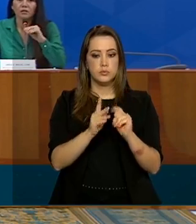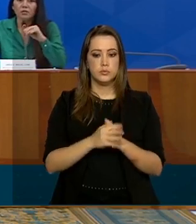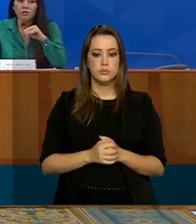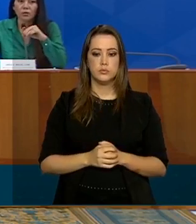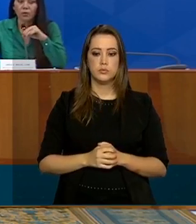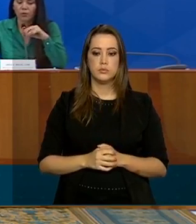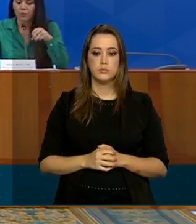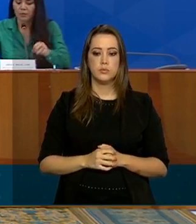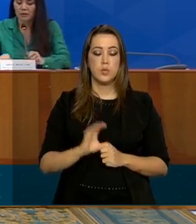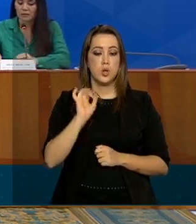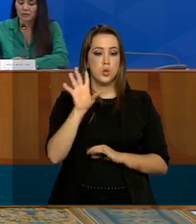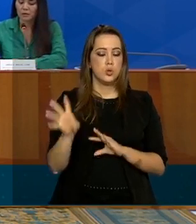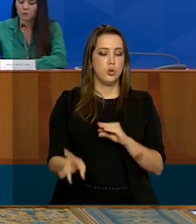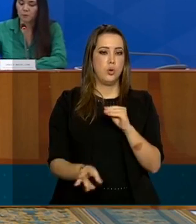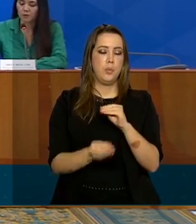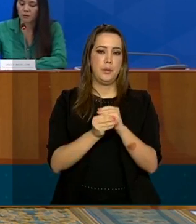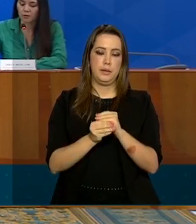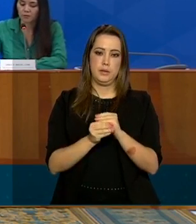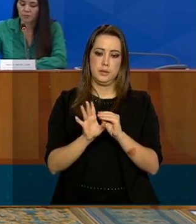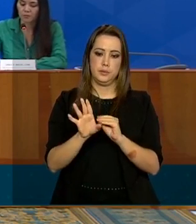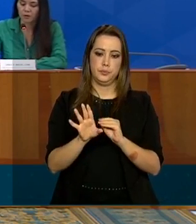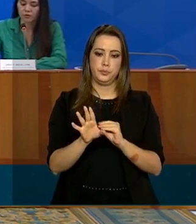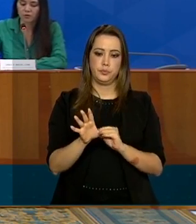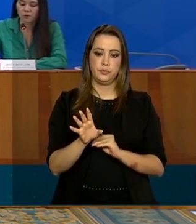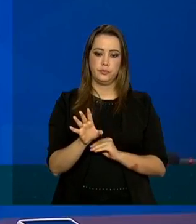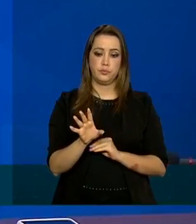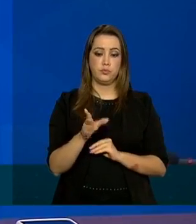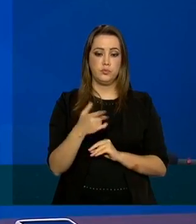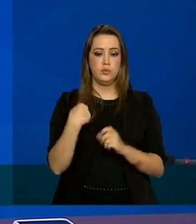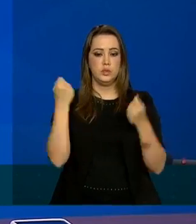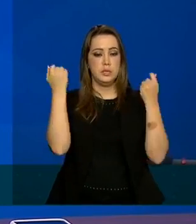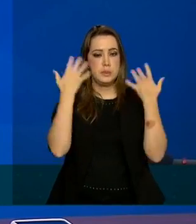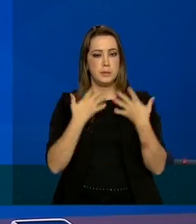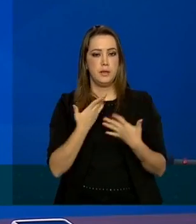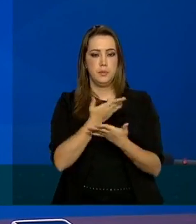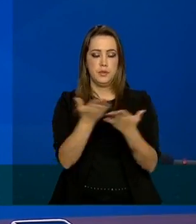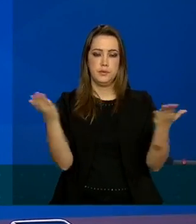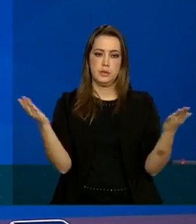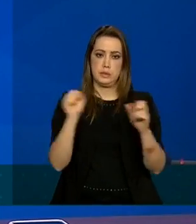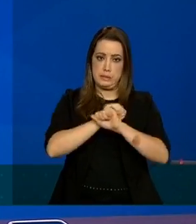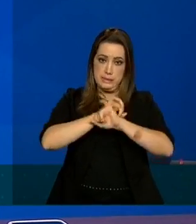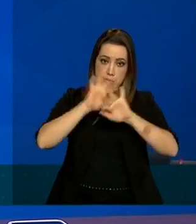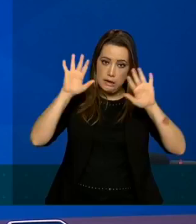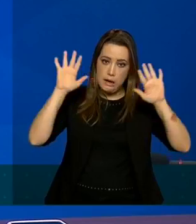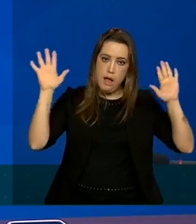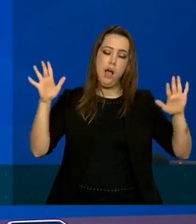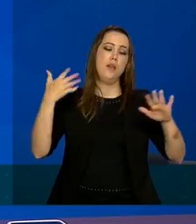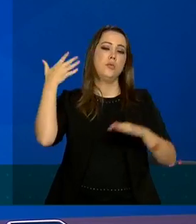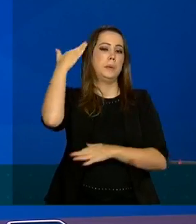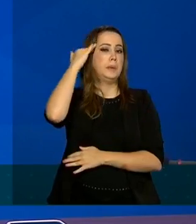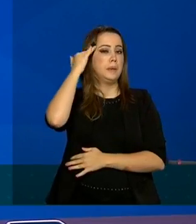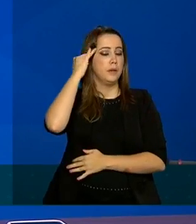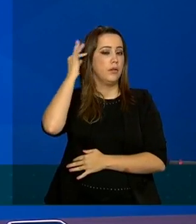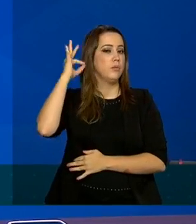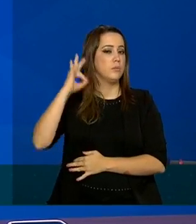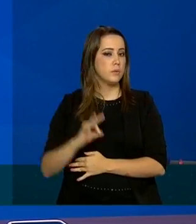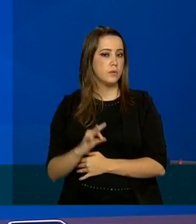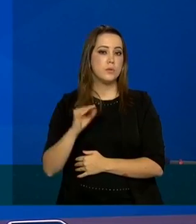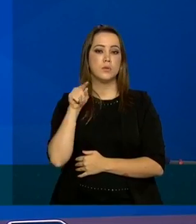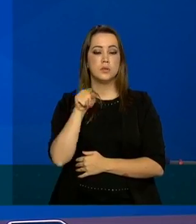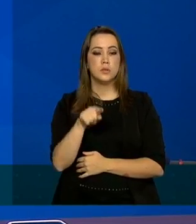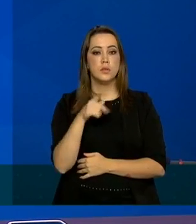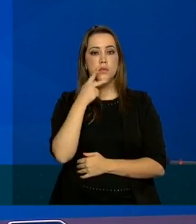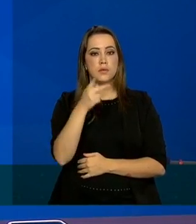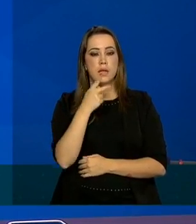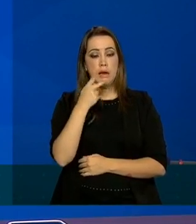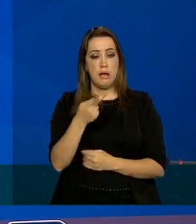acho que só uma complementação e talvez um esclarecimento para deixar mais claro a questão desses